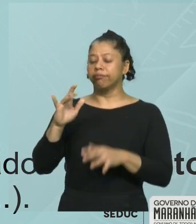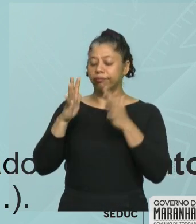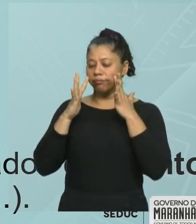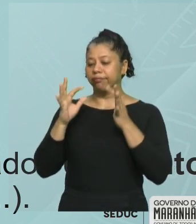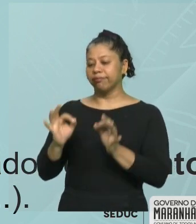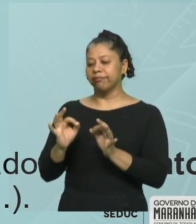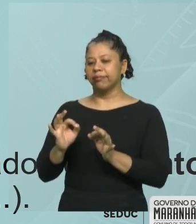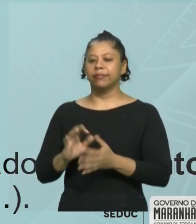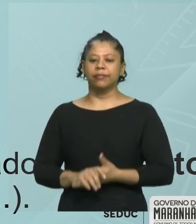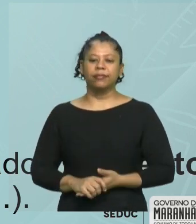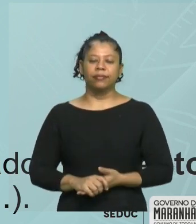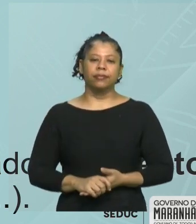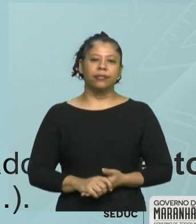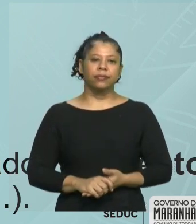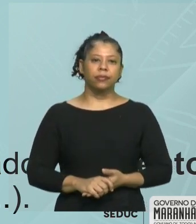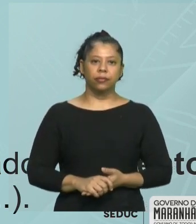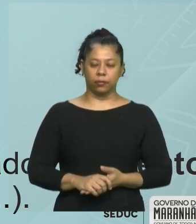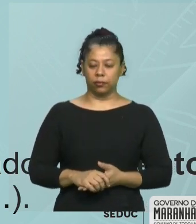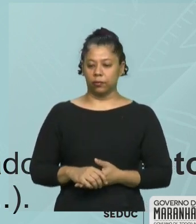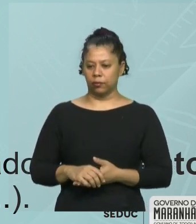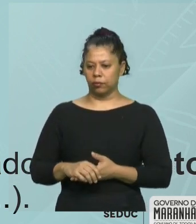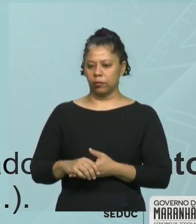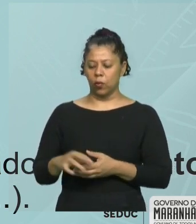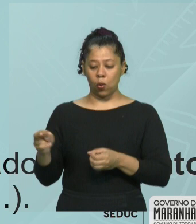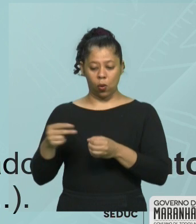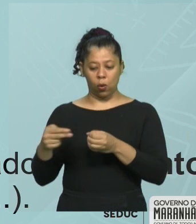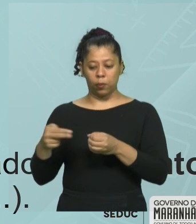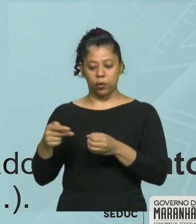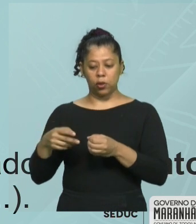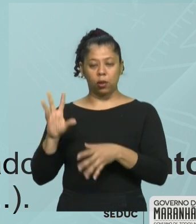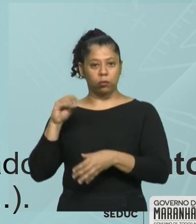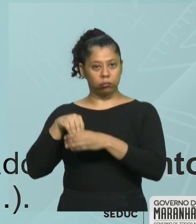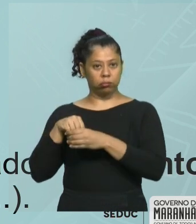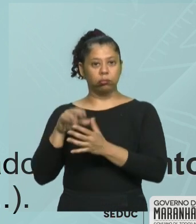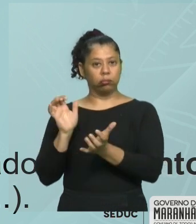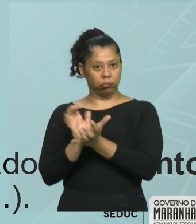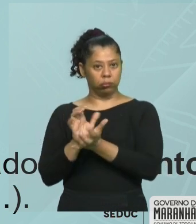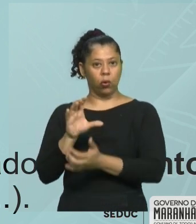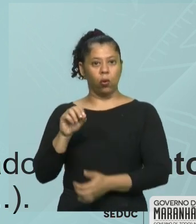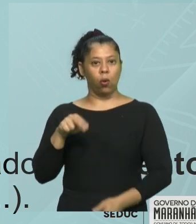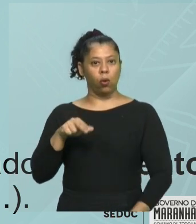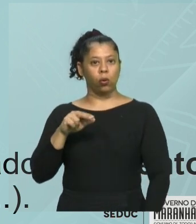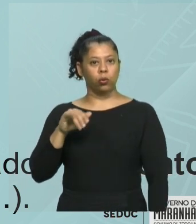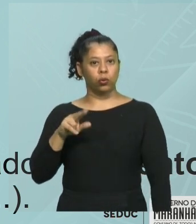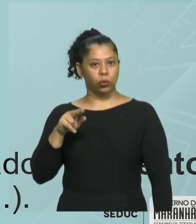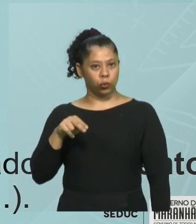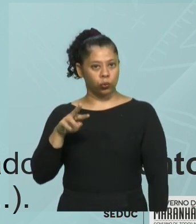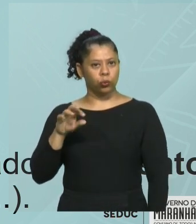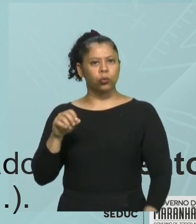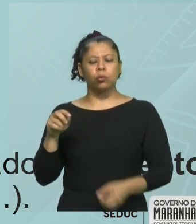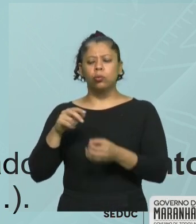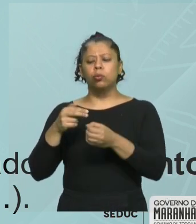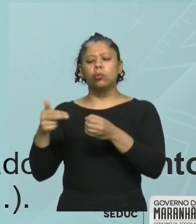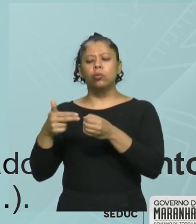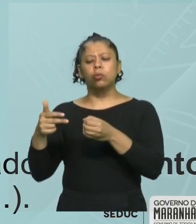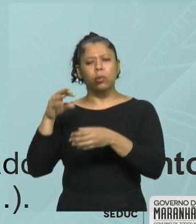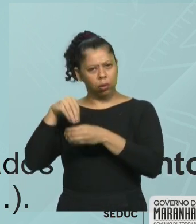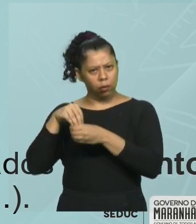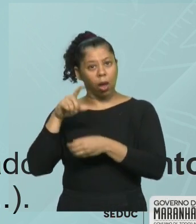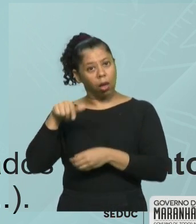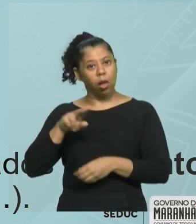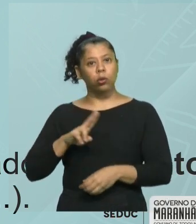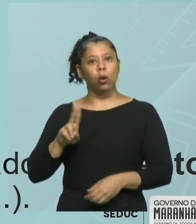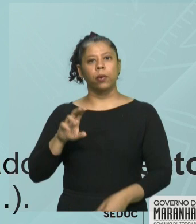fala o seguinte, os objetos que formam um conjunto são denominados elementos. E são